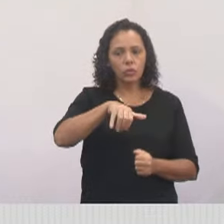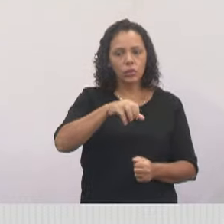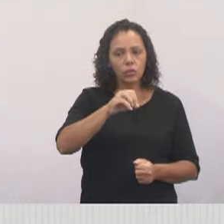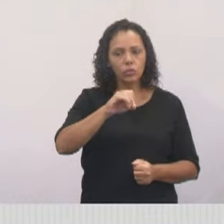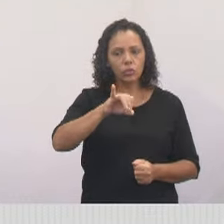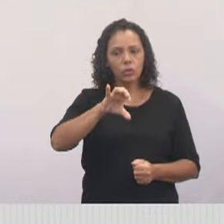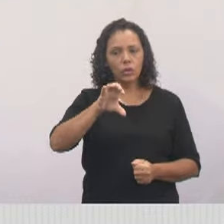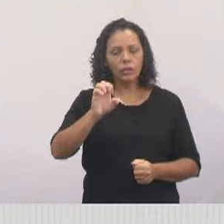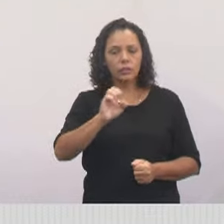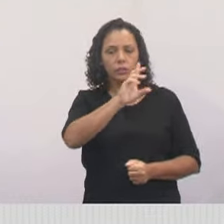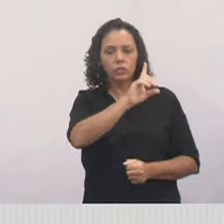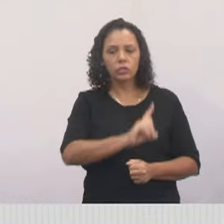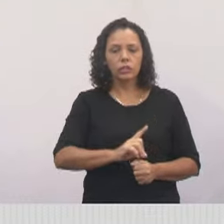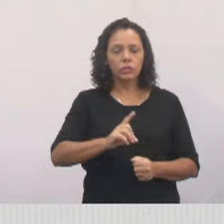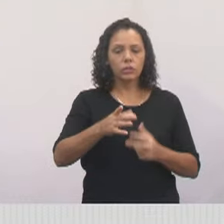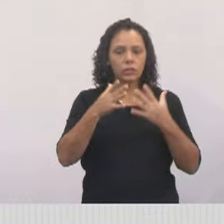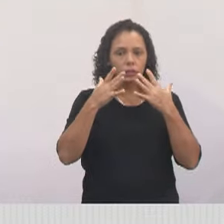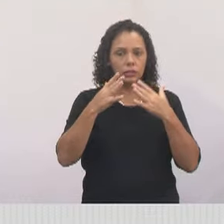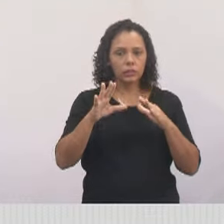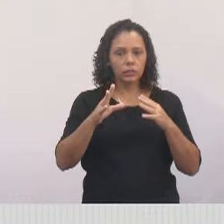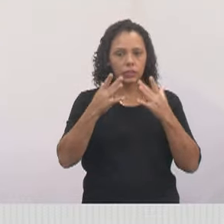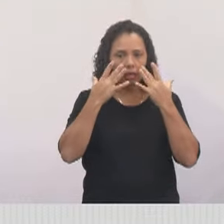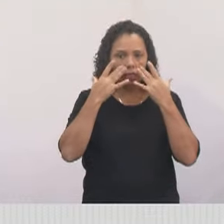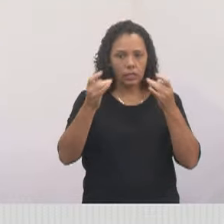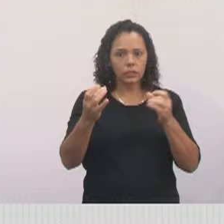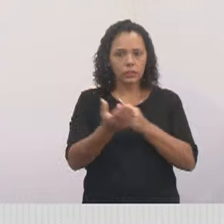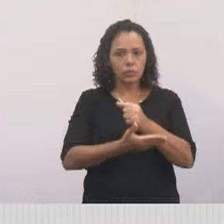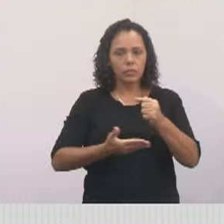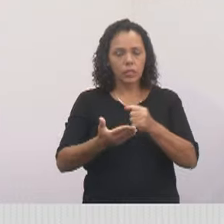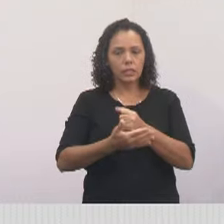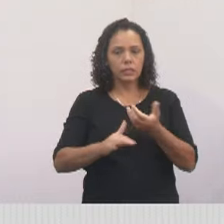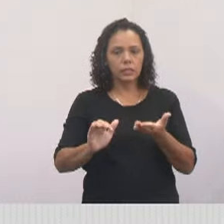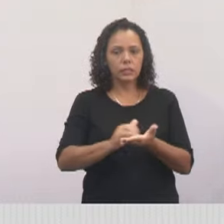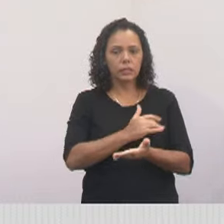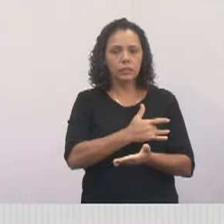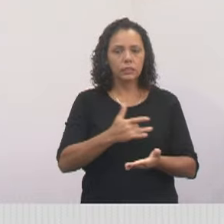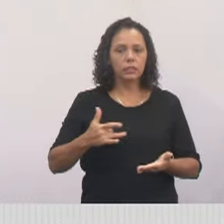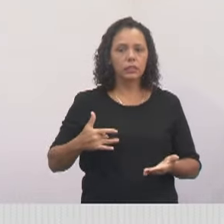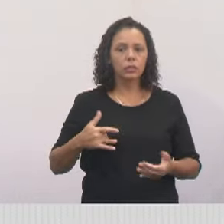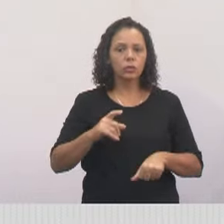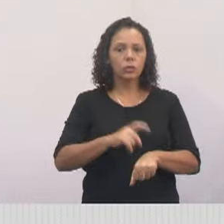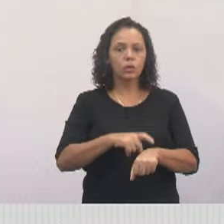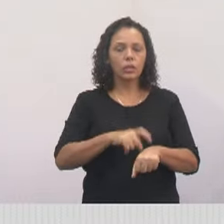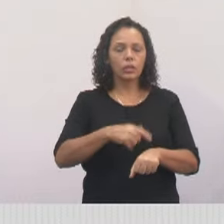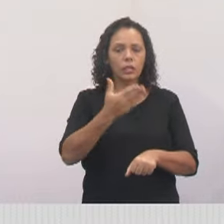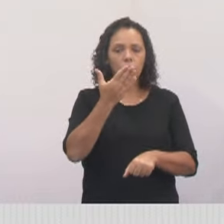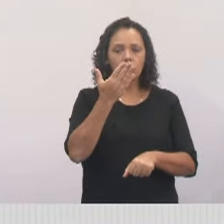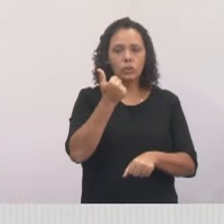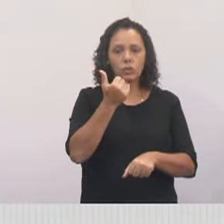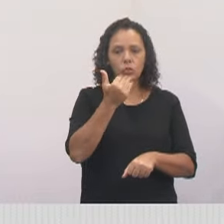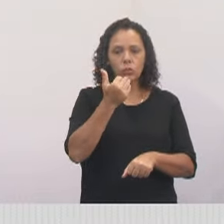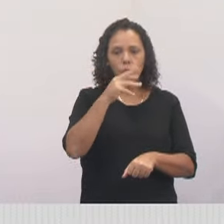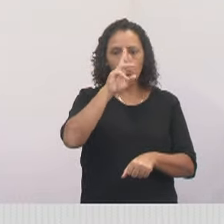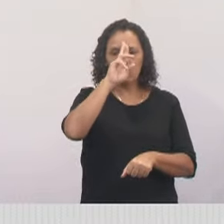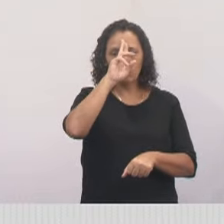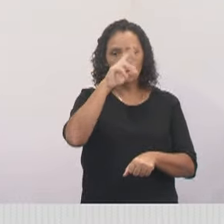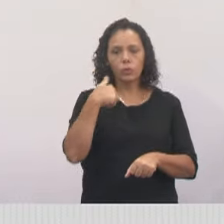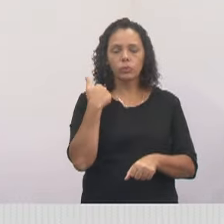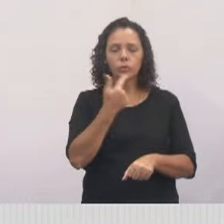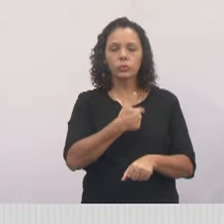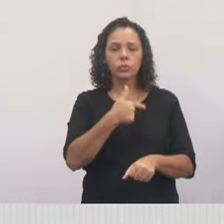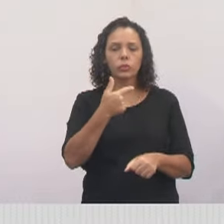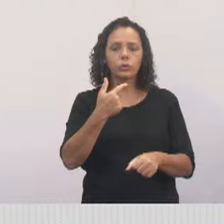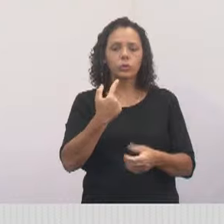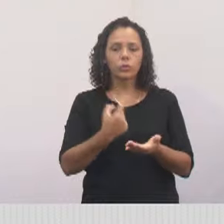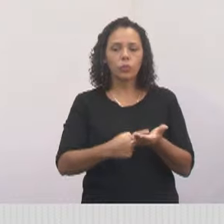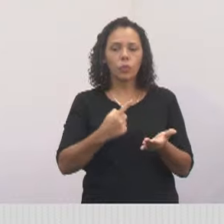diretora de atenção básica da Secretaria de Saúde. No horário do meu almoço e do almoço dela, nós combinamos aí